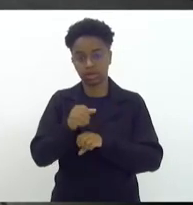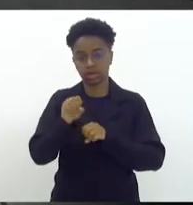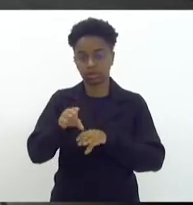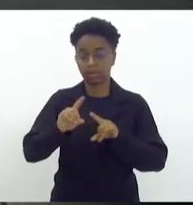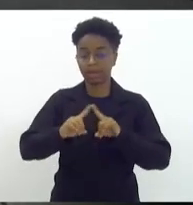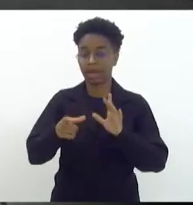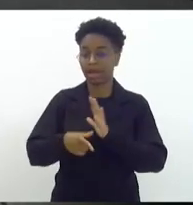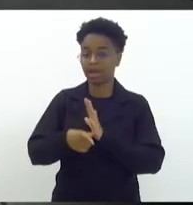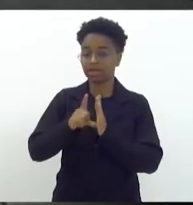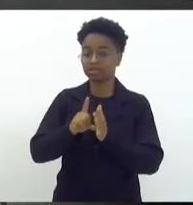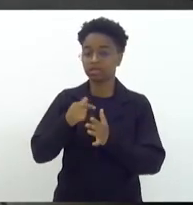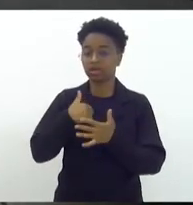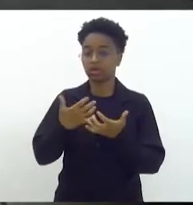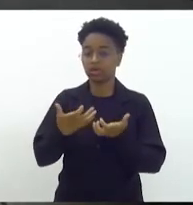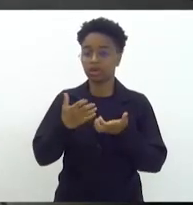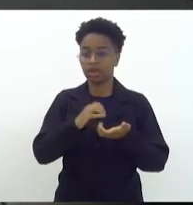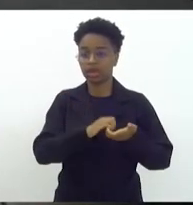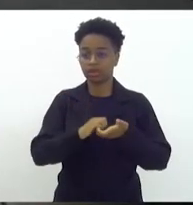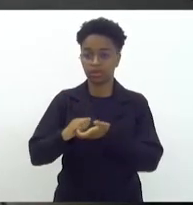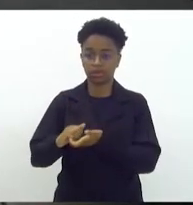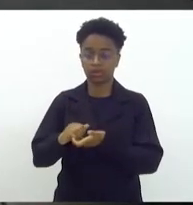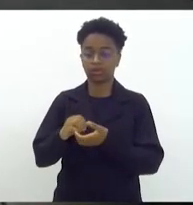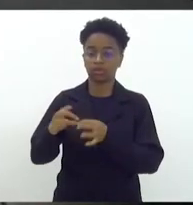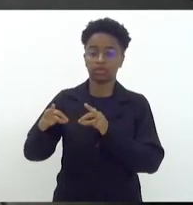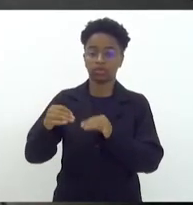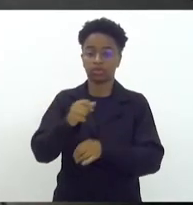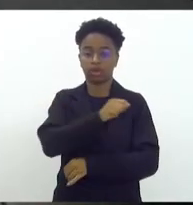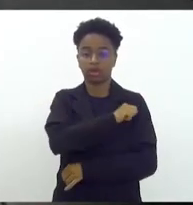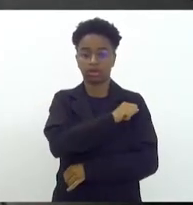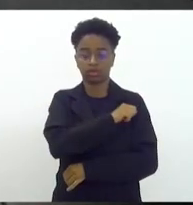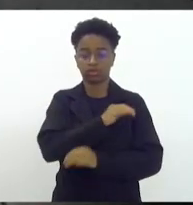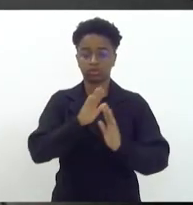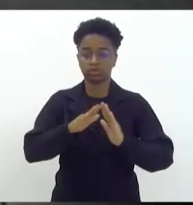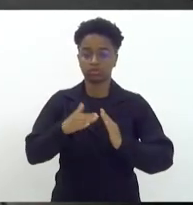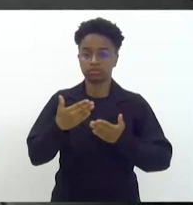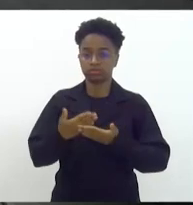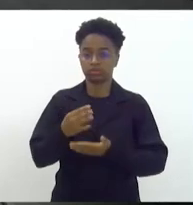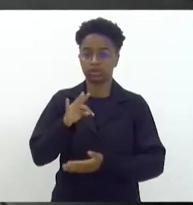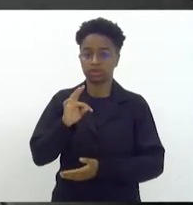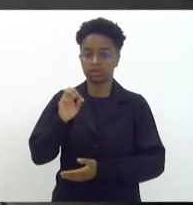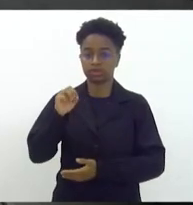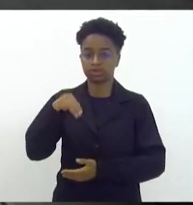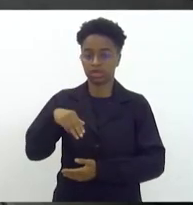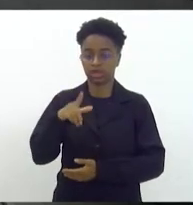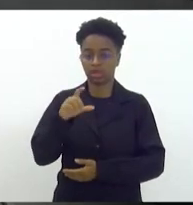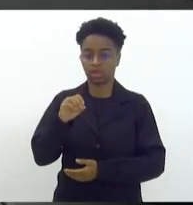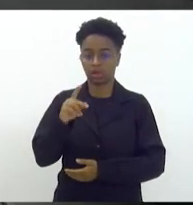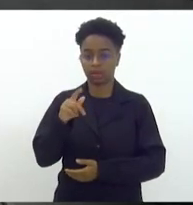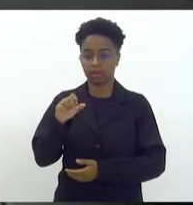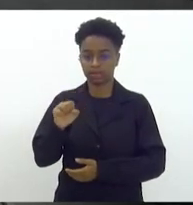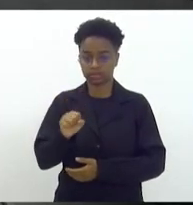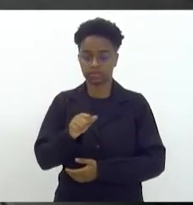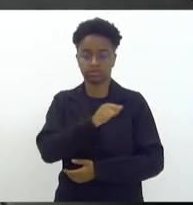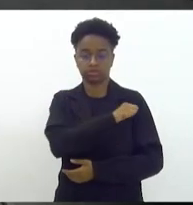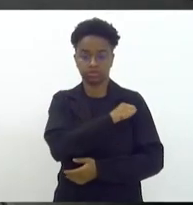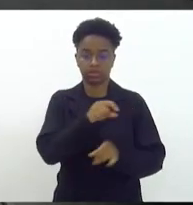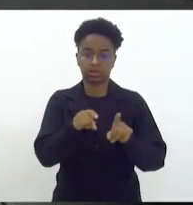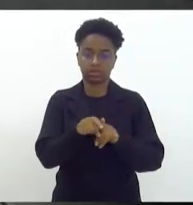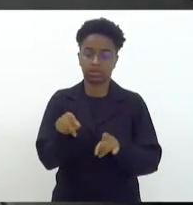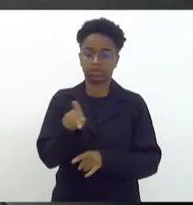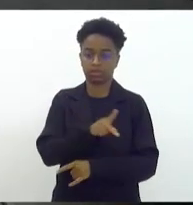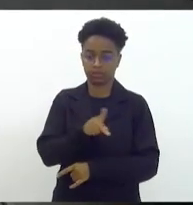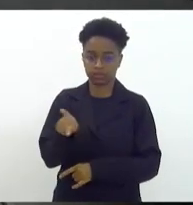declaração de voto eu queria saudar os estudantes da escola Tim Lopes, os estudantes e os profissionais de educação que estão, seus